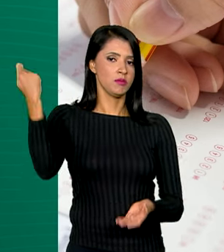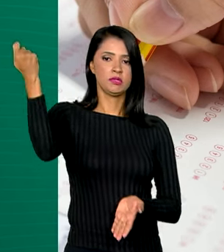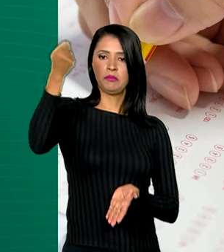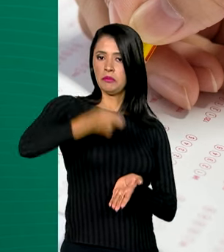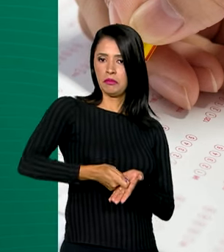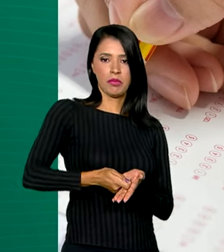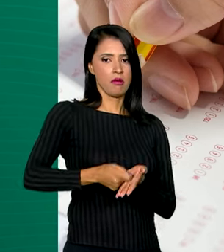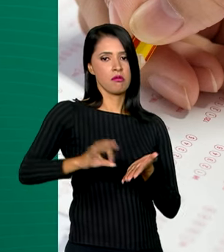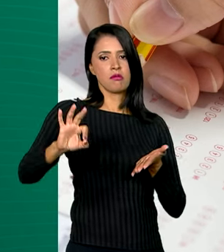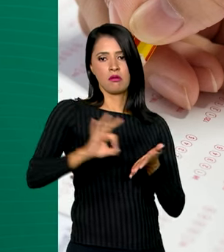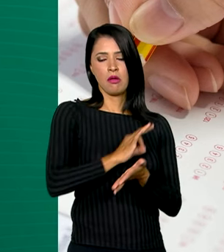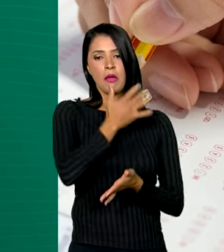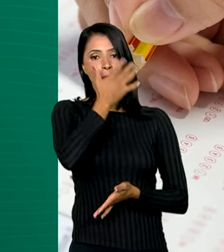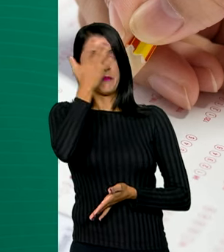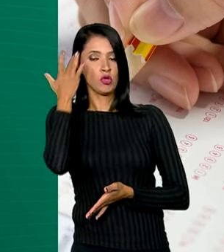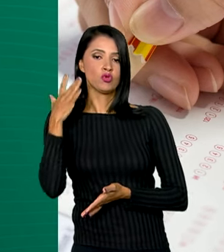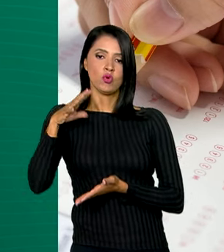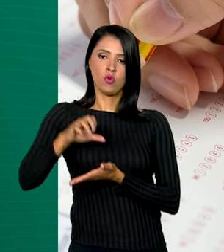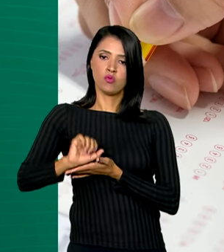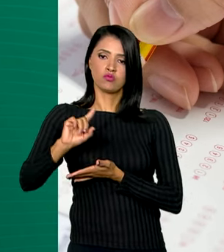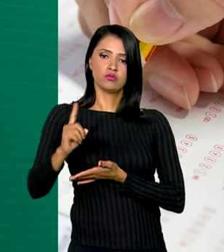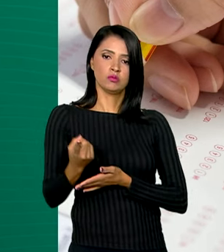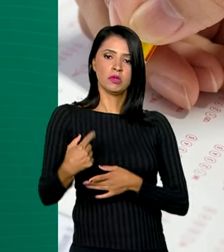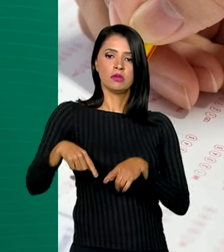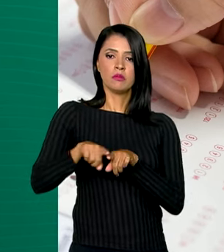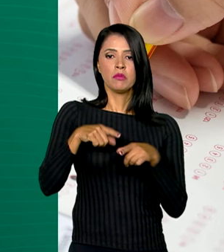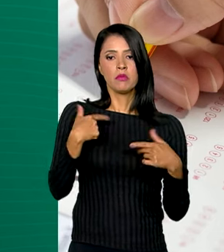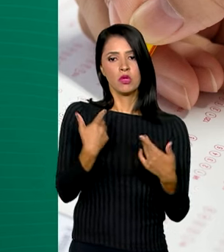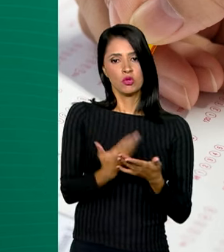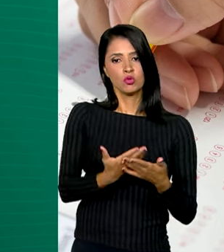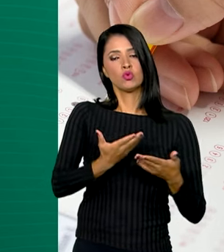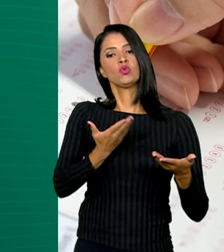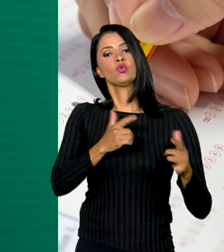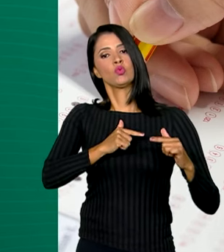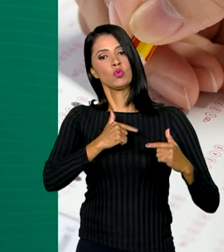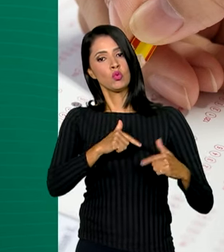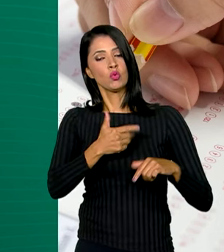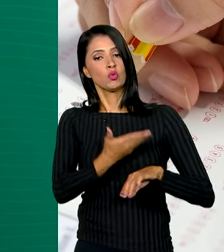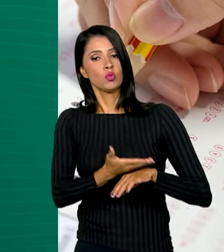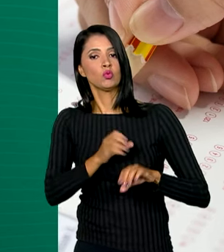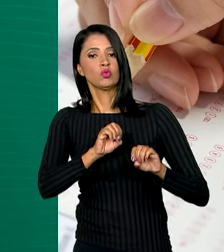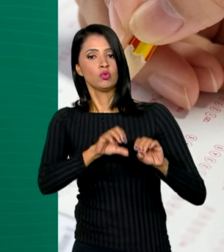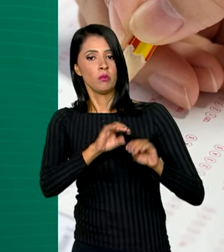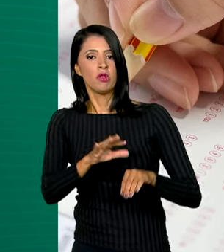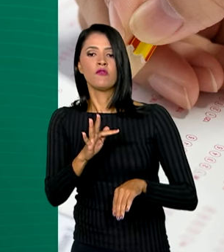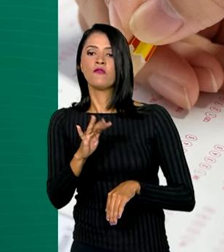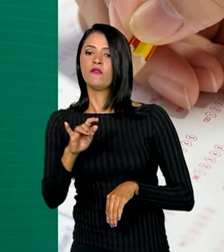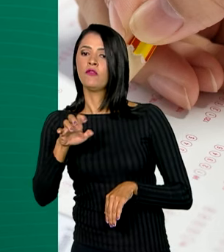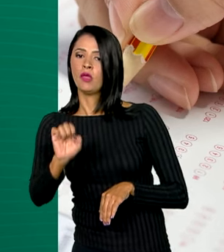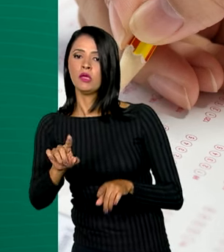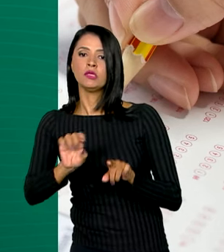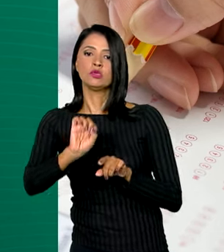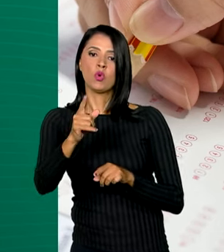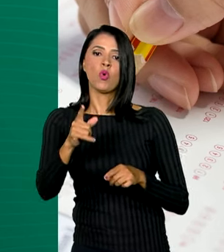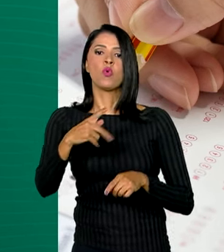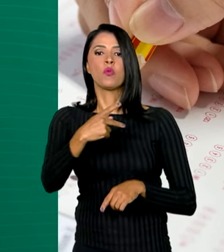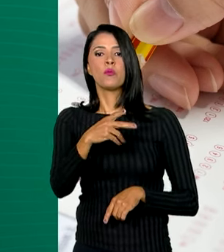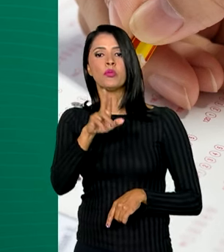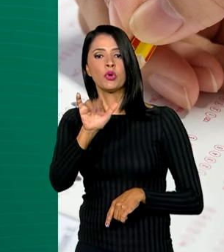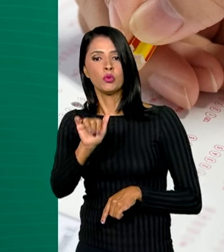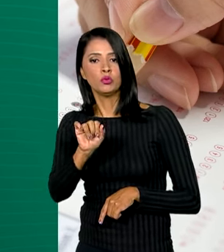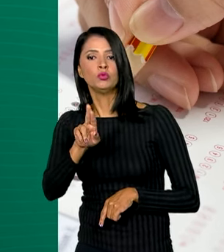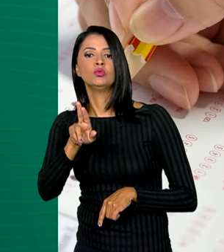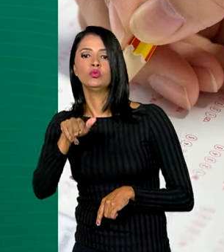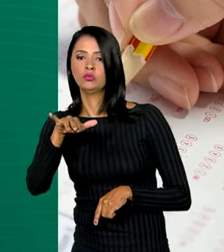de inscrição, quem está no Cade Único, quem cursa ou cursou o nível superior pelo FIES ou pelo Prouni e quem